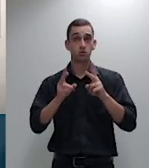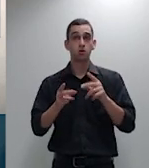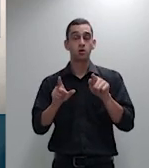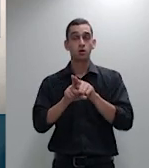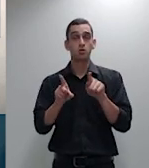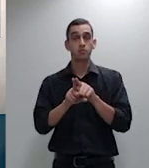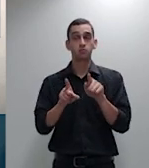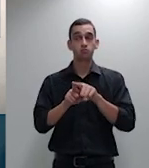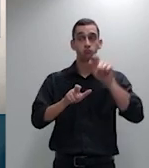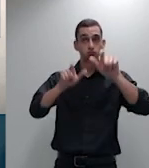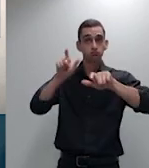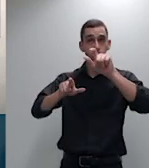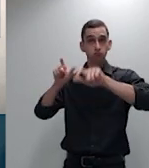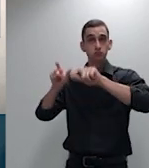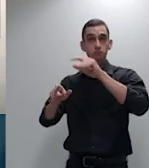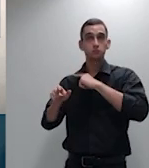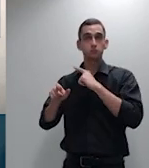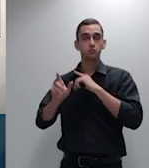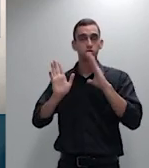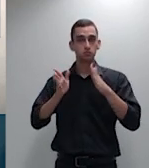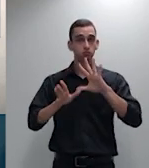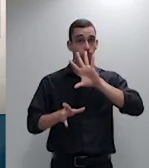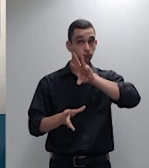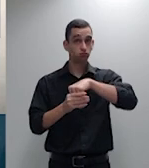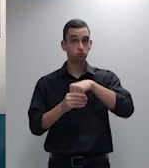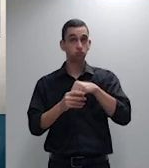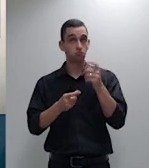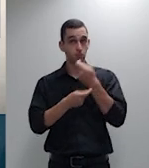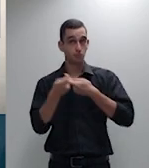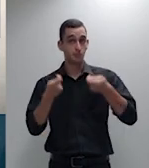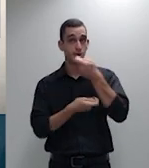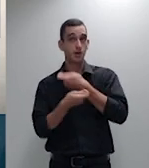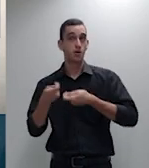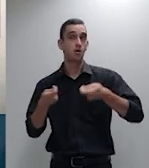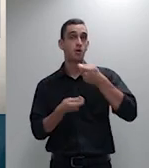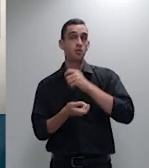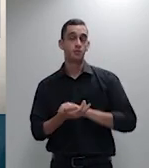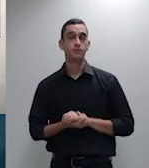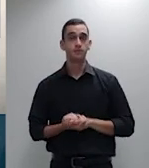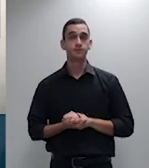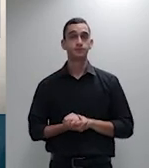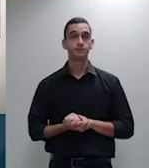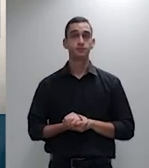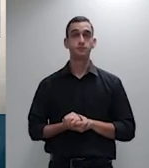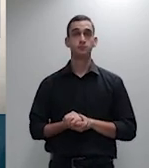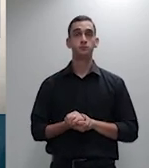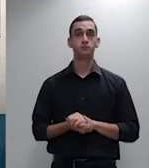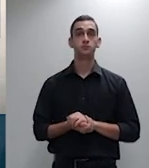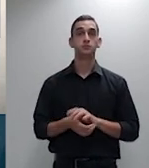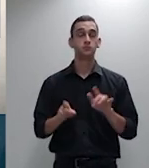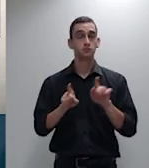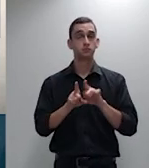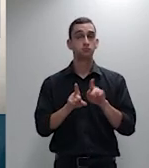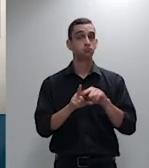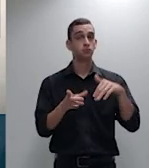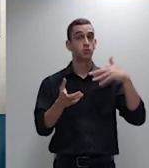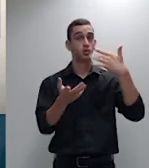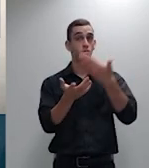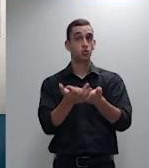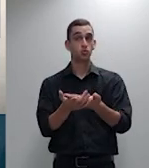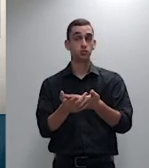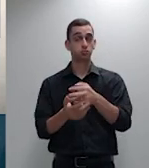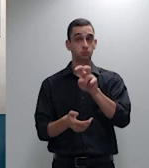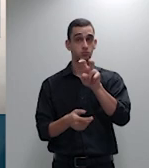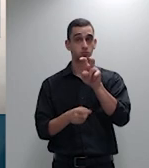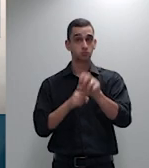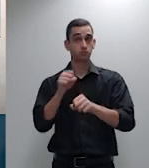contra fatos não há argumentos excelências e a verdade é que nos últimos cinco anos que antecedem a pandemia 3,6 milhões